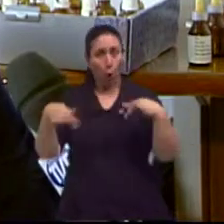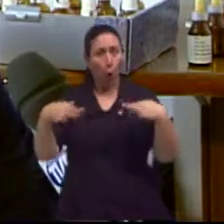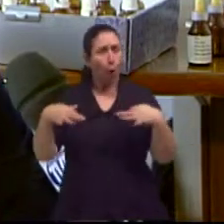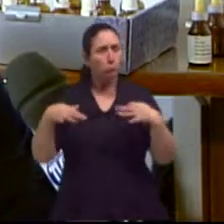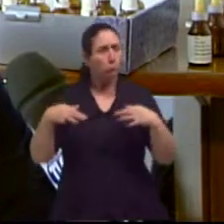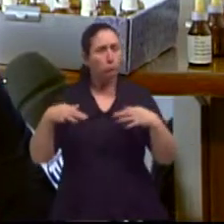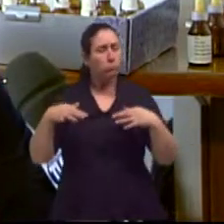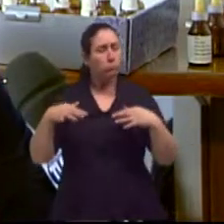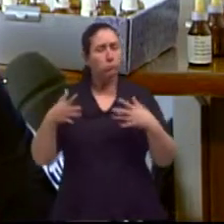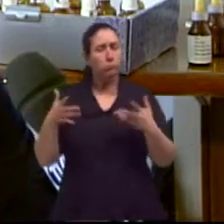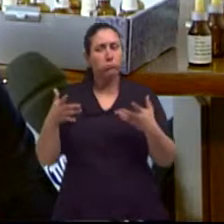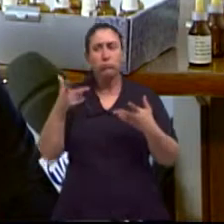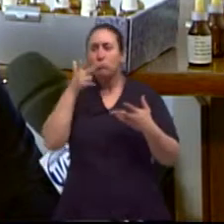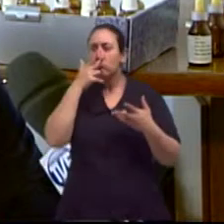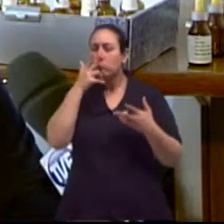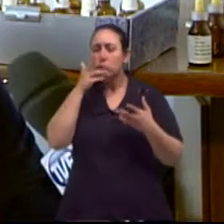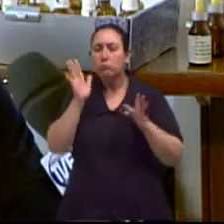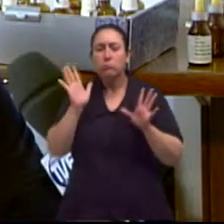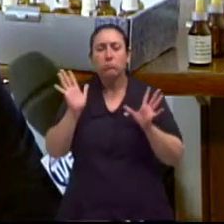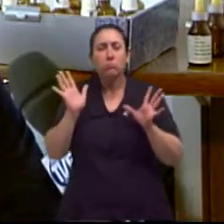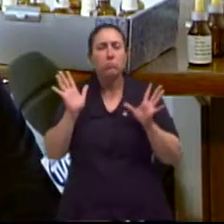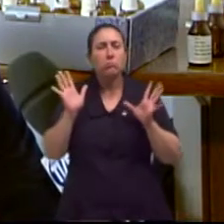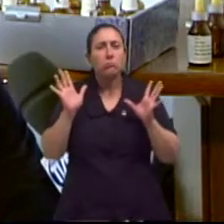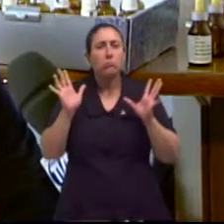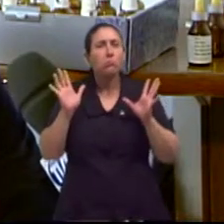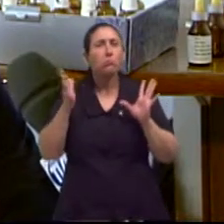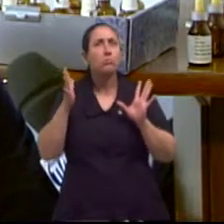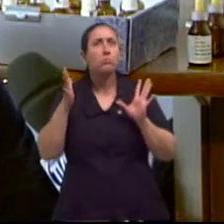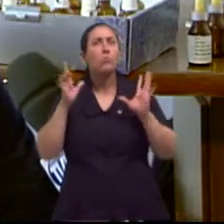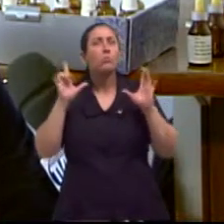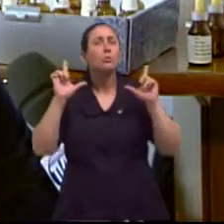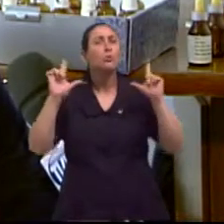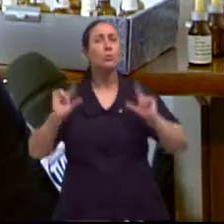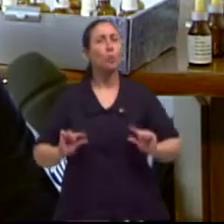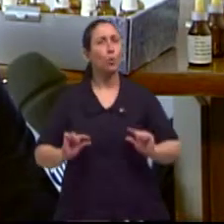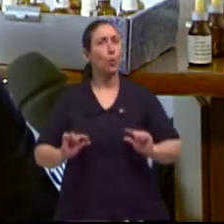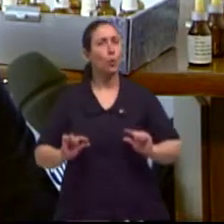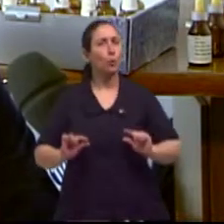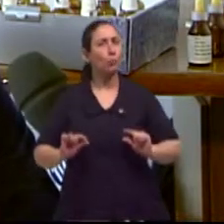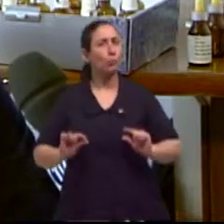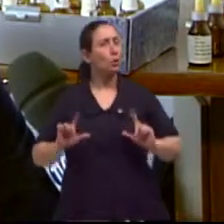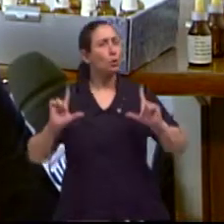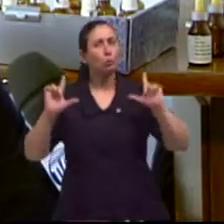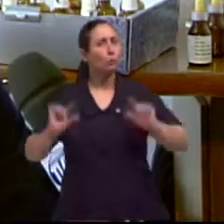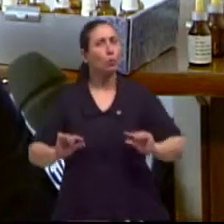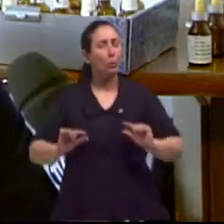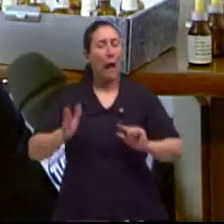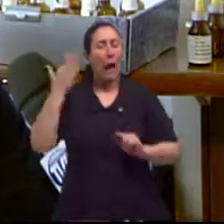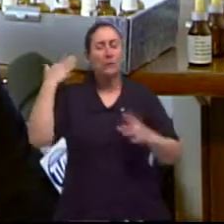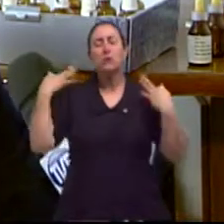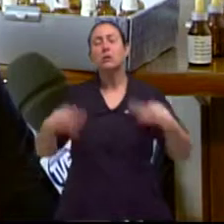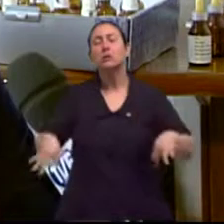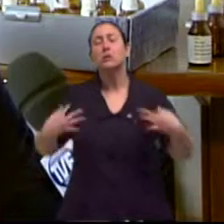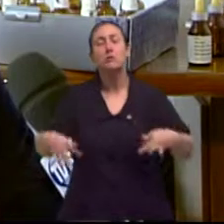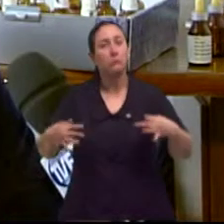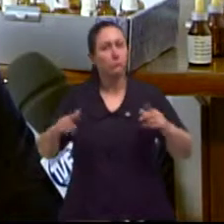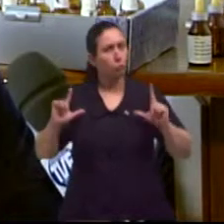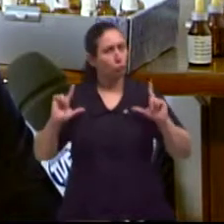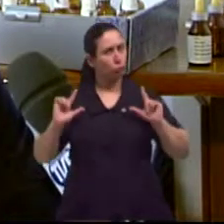digamos que estão em 80% estabilizadas em relação ao 100% que existia.